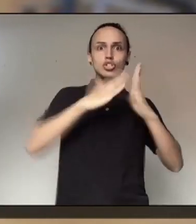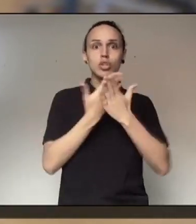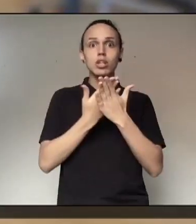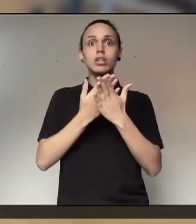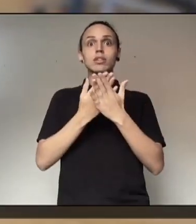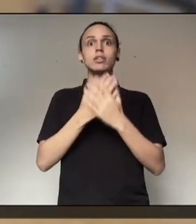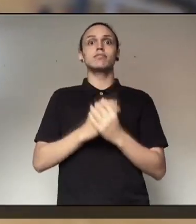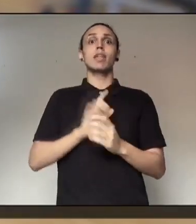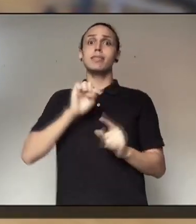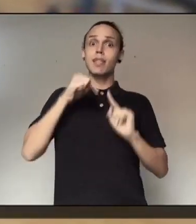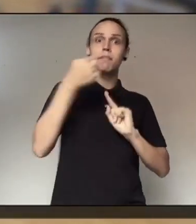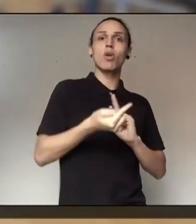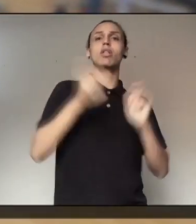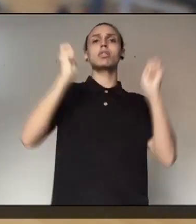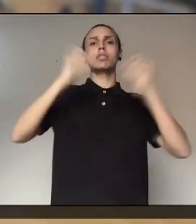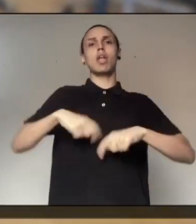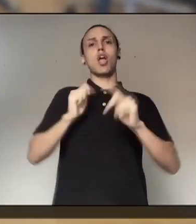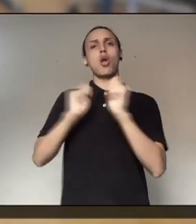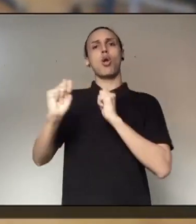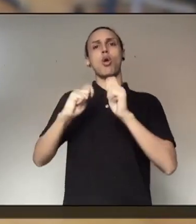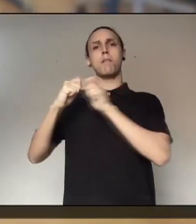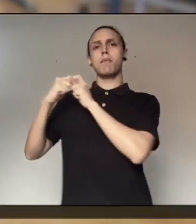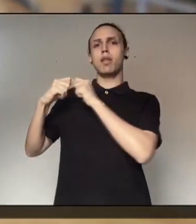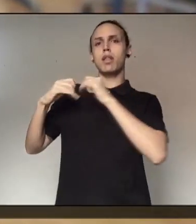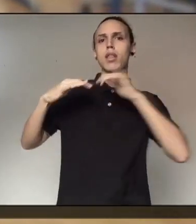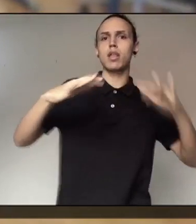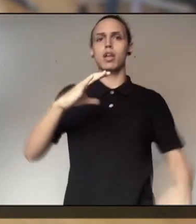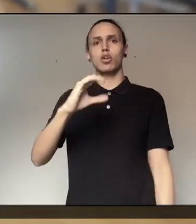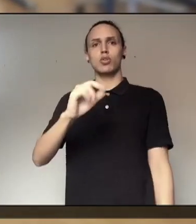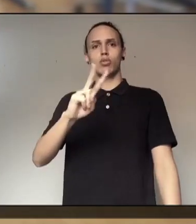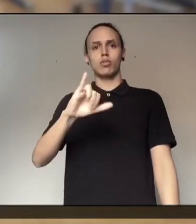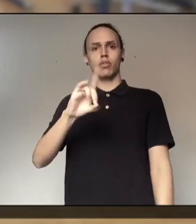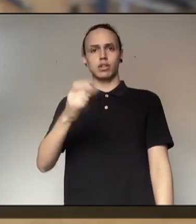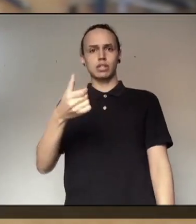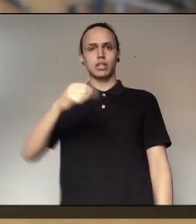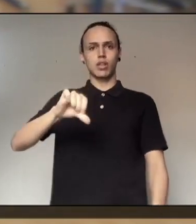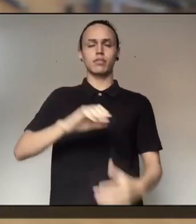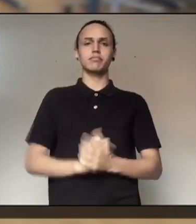autorizar a reabertura de escolas após o controle da pandemia de covid-19.